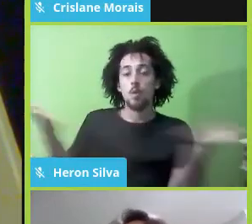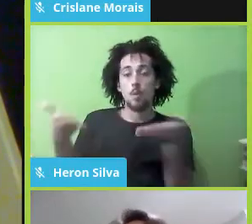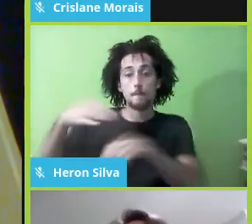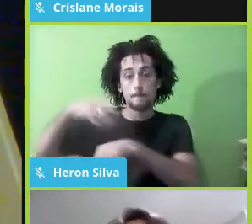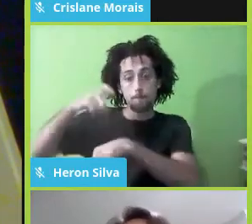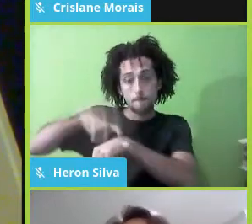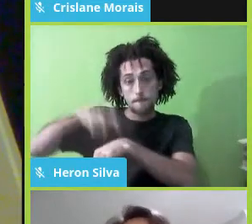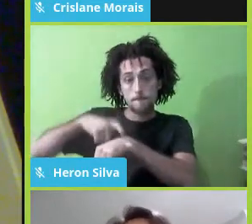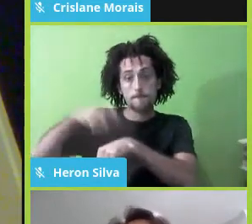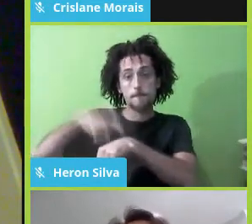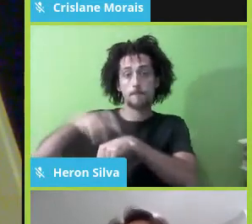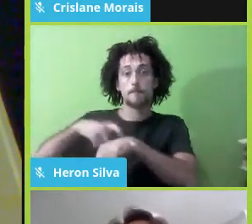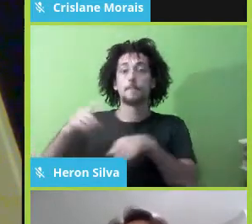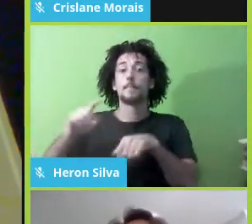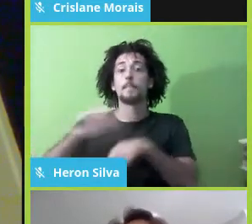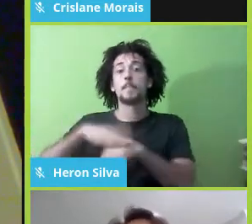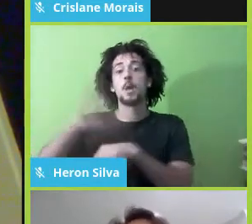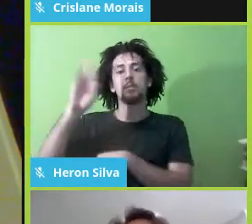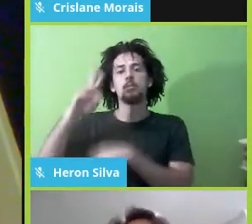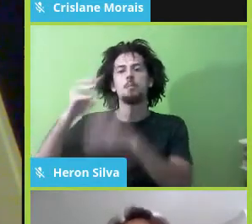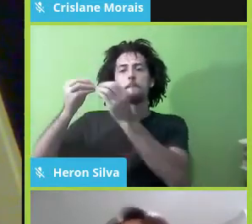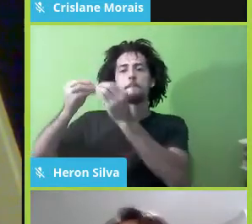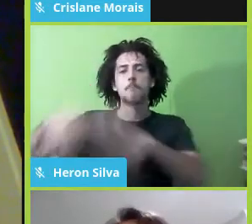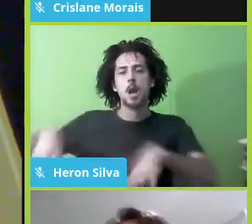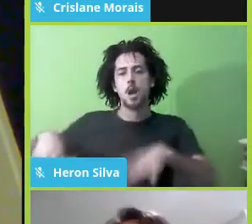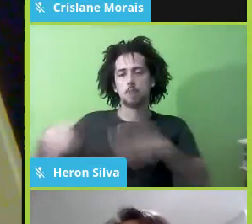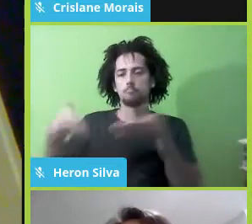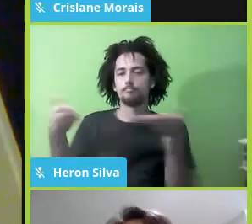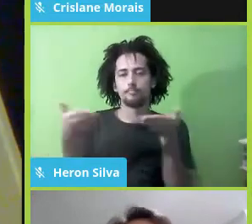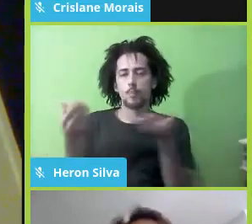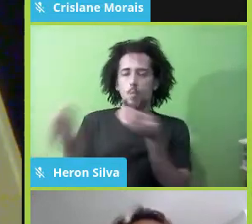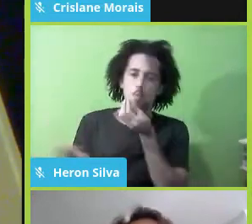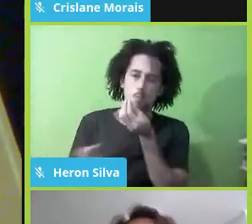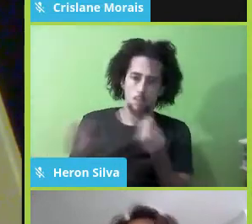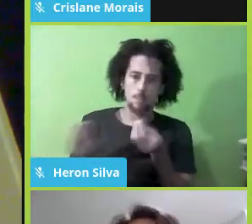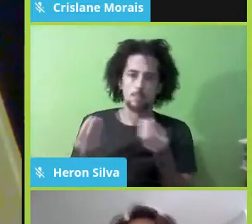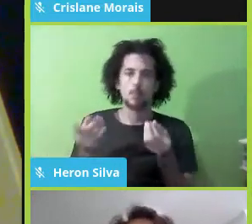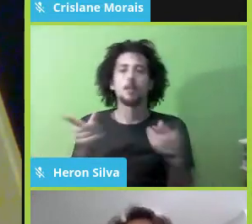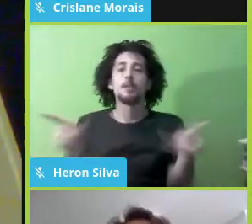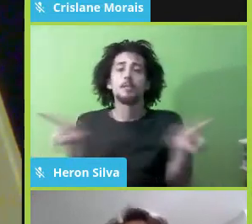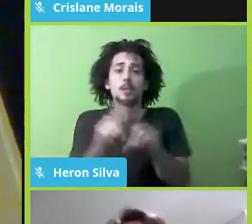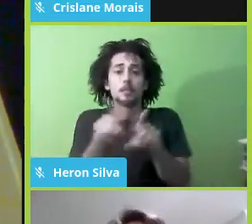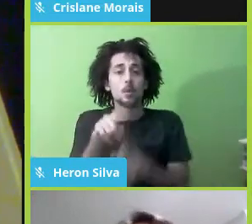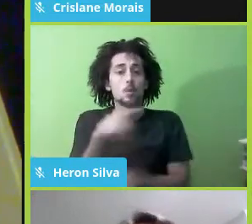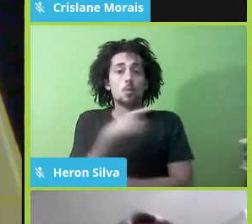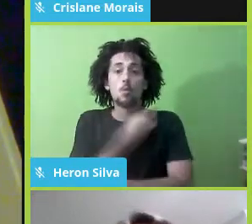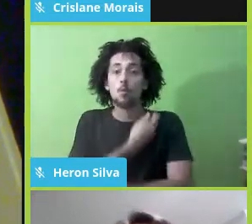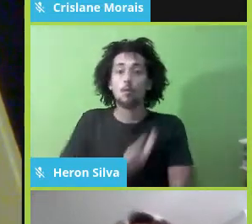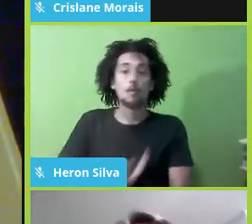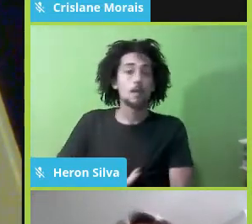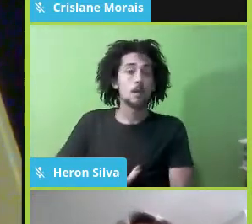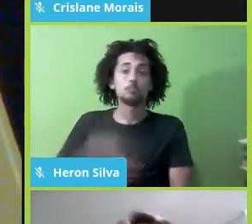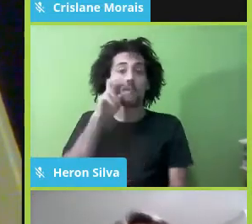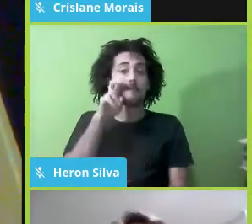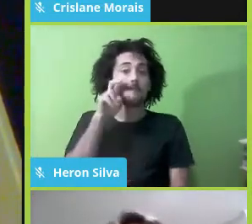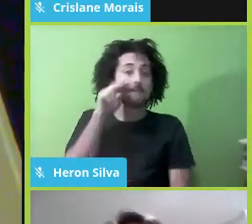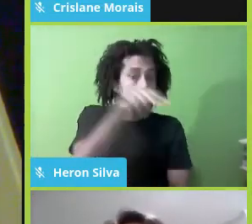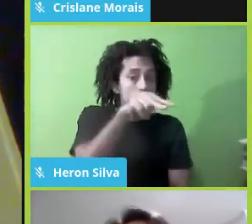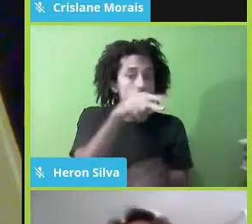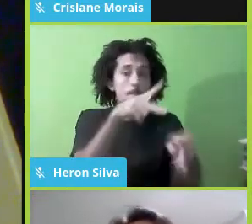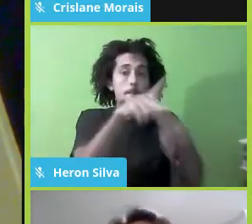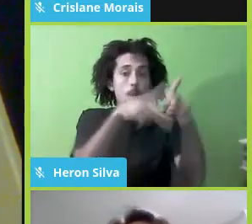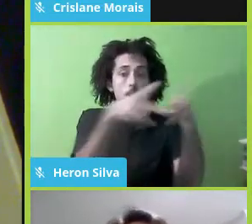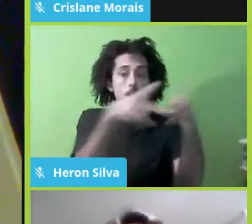ainda mais prejudicadas, né, nesse momento de pandemia e que o governo simplesmente não olha para essas populações, né. Não,